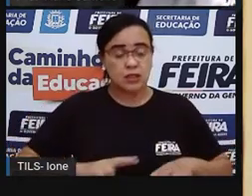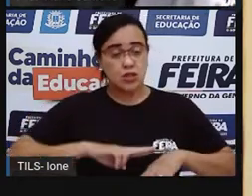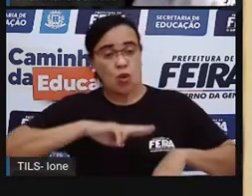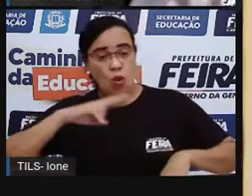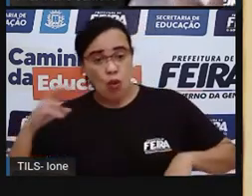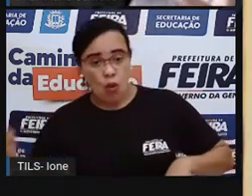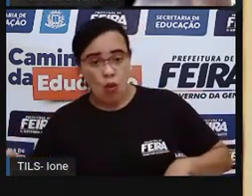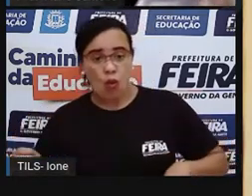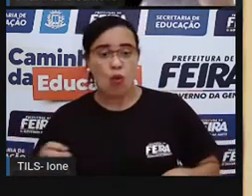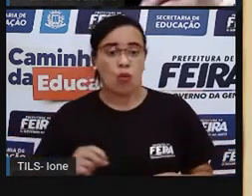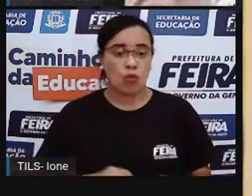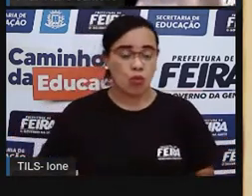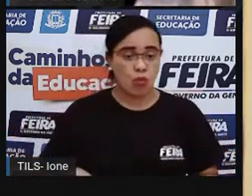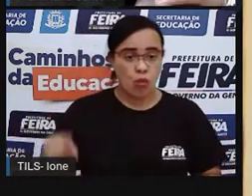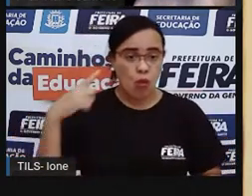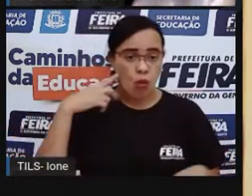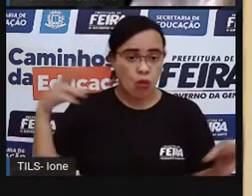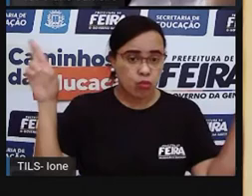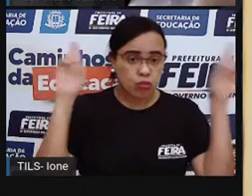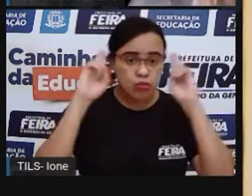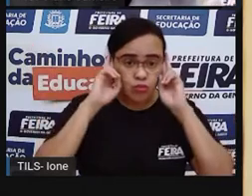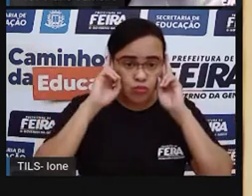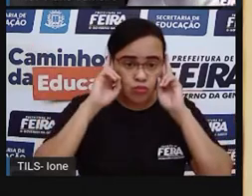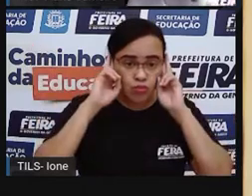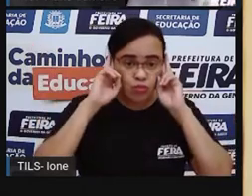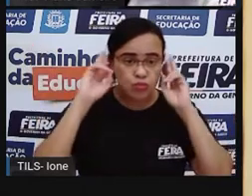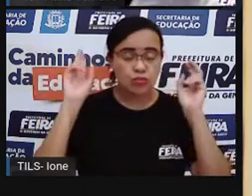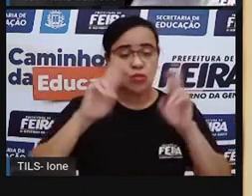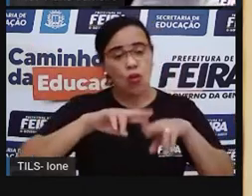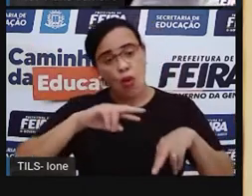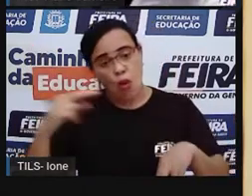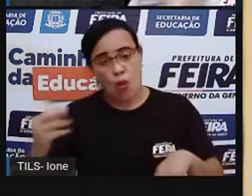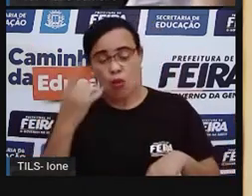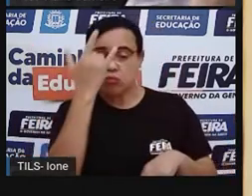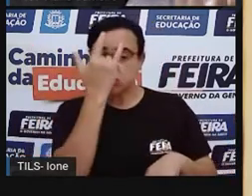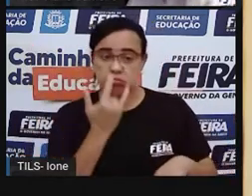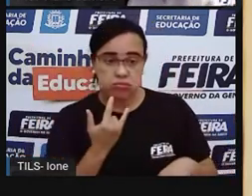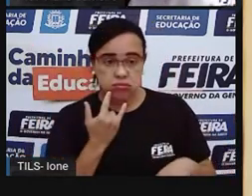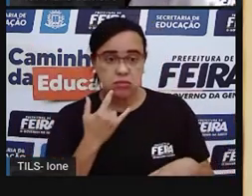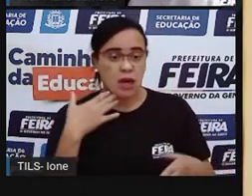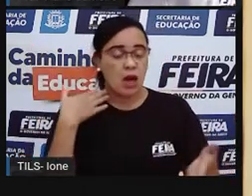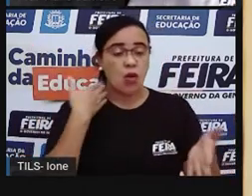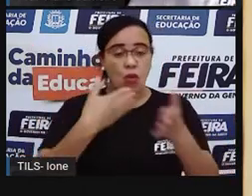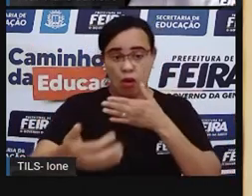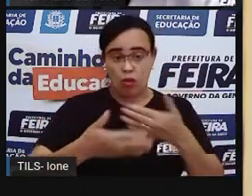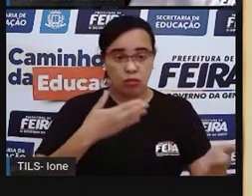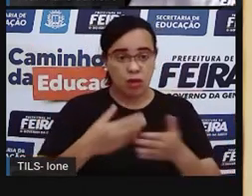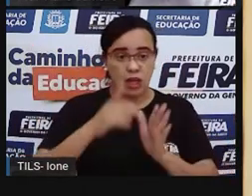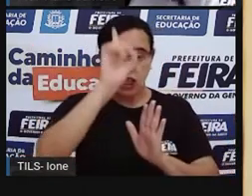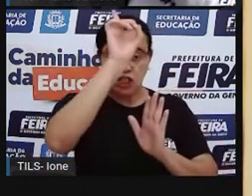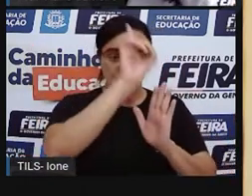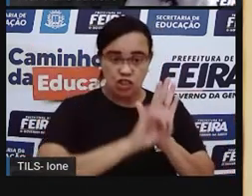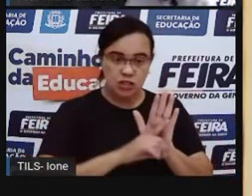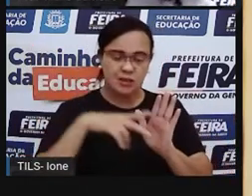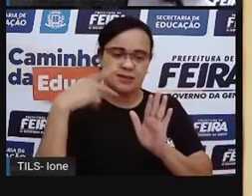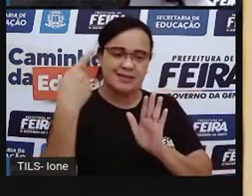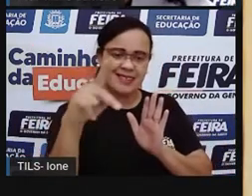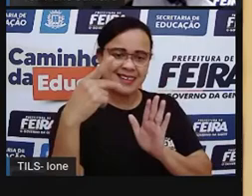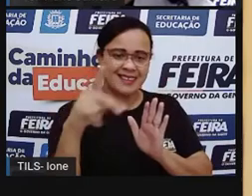ouve ou não. Então, essa criança, ela tem o direito a estar na escola e a conviver com seus colegas, tá certo?